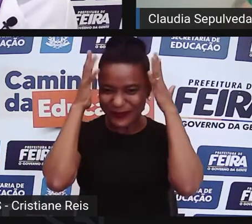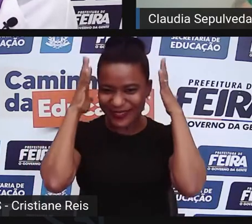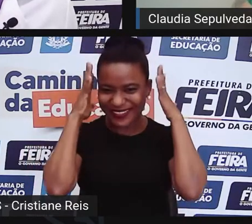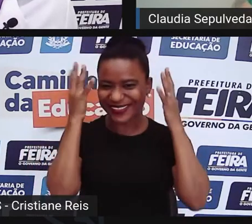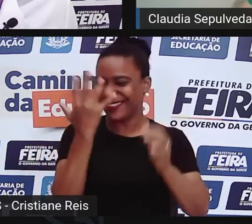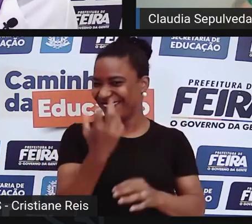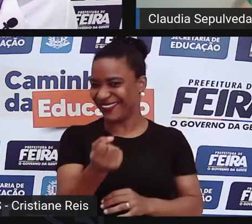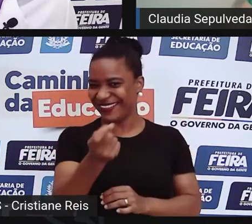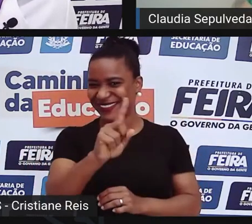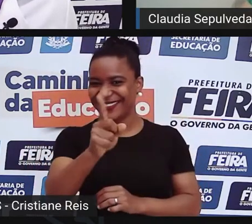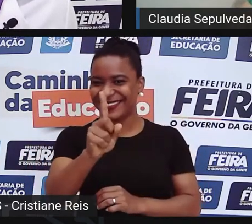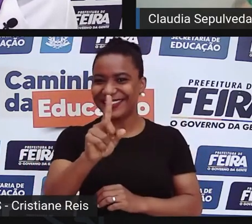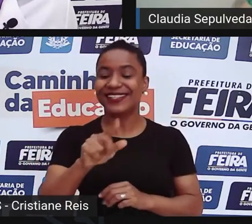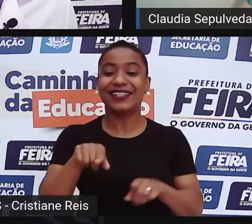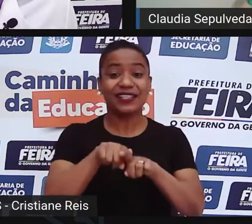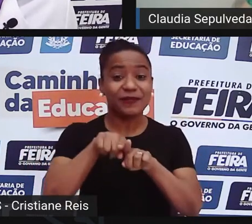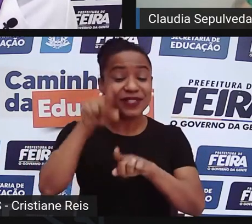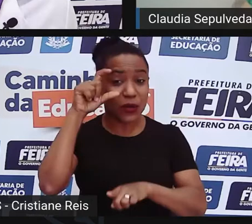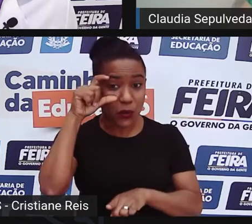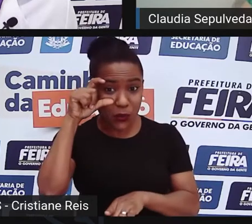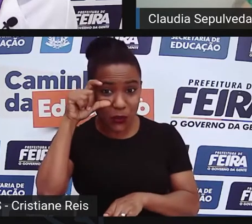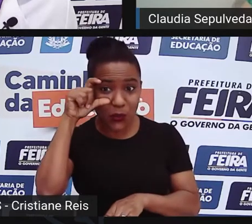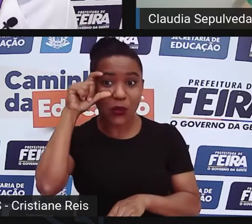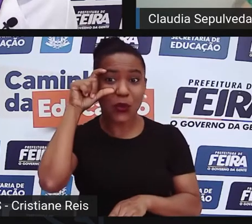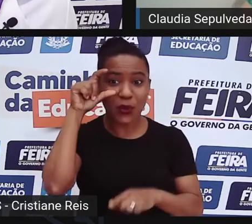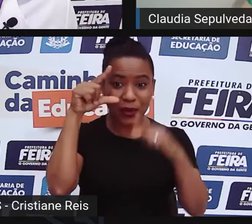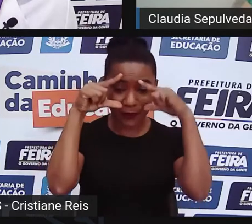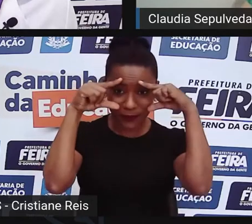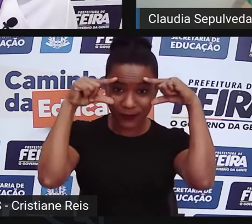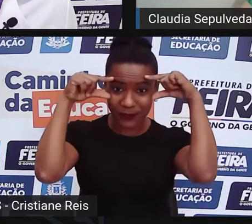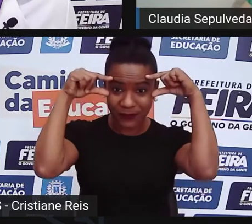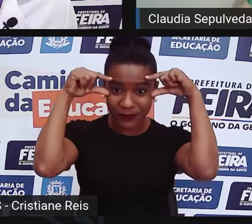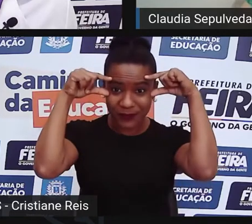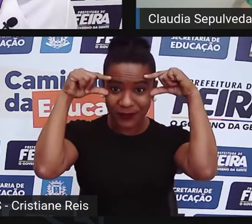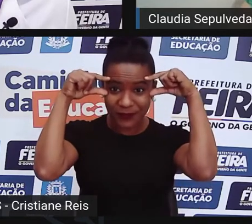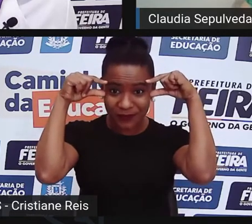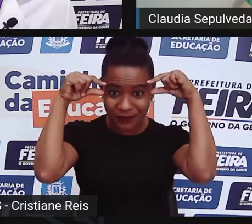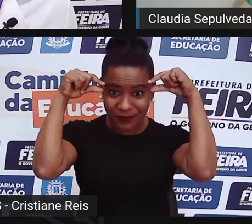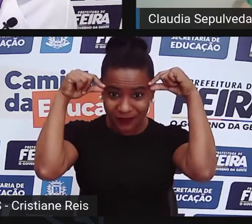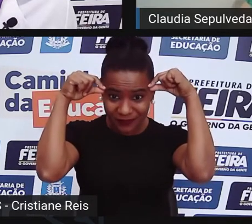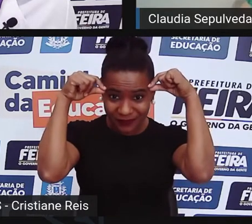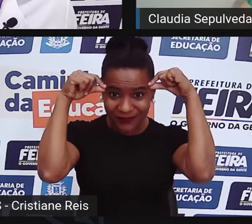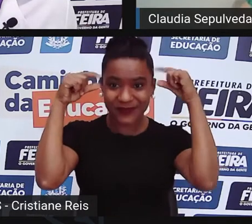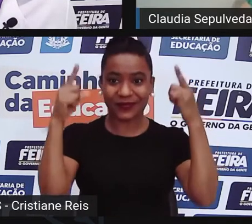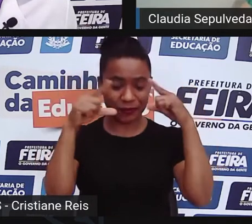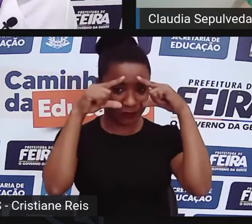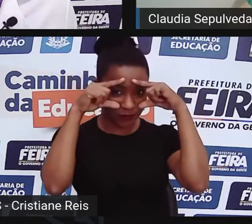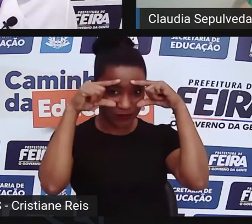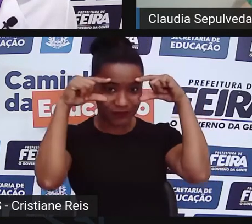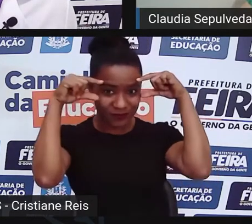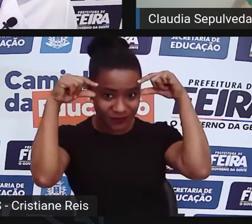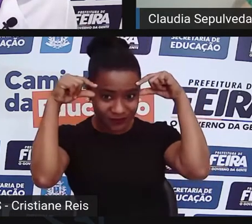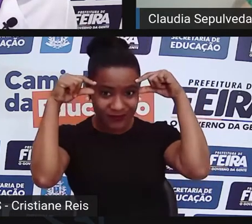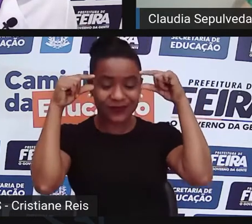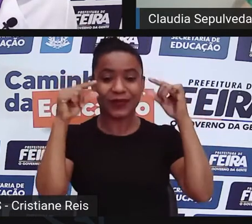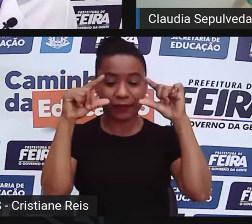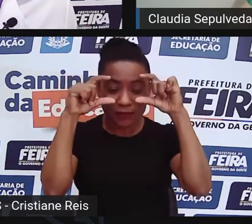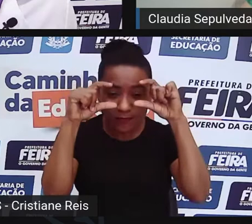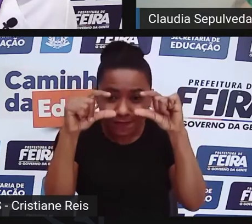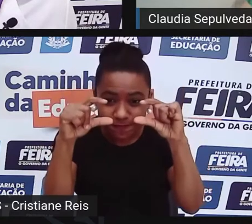Estou também de óculos, um óculos um pouquinho convencional aí para perto,